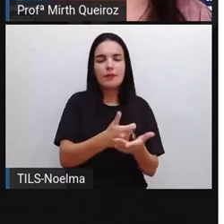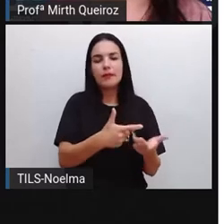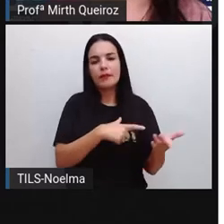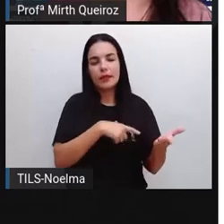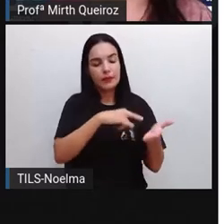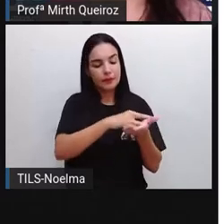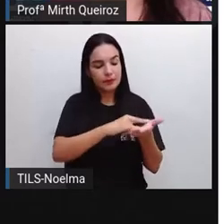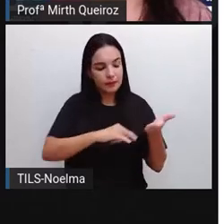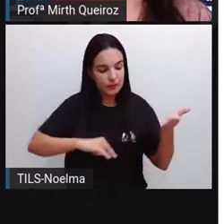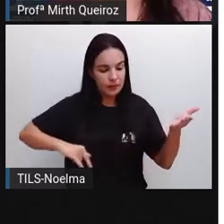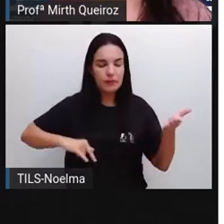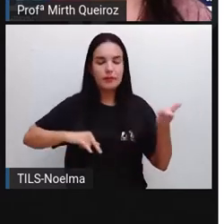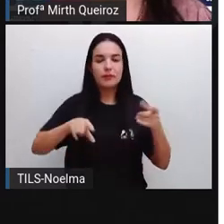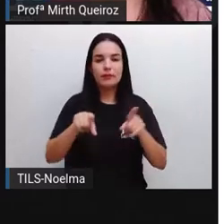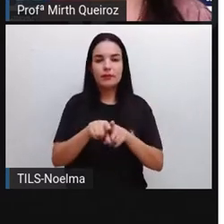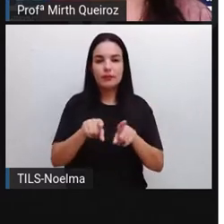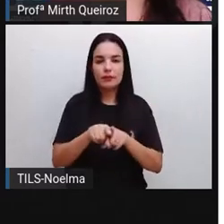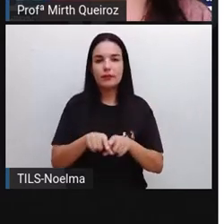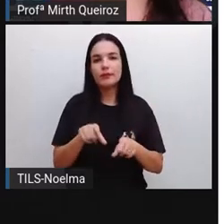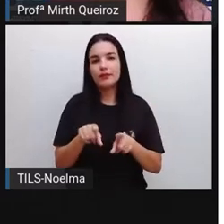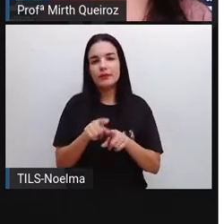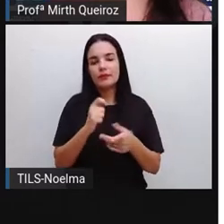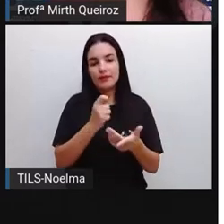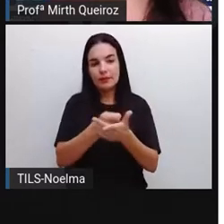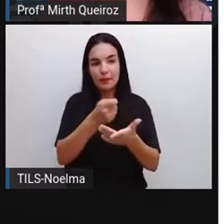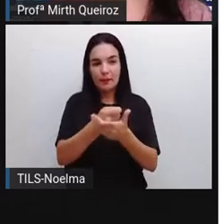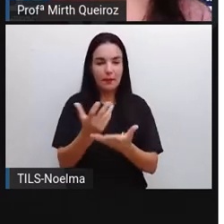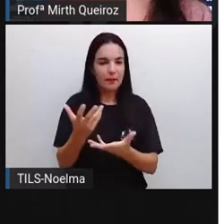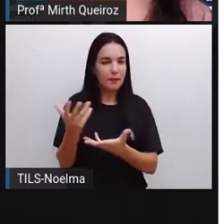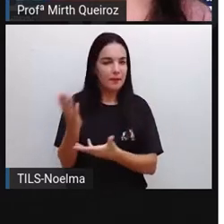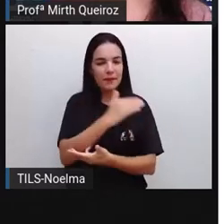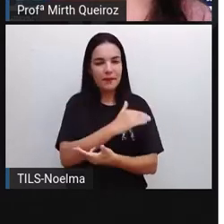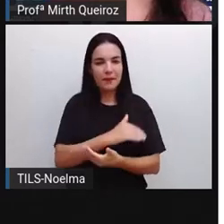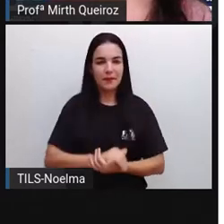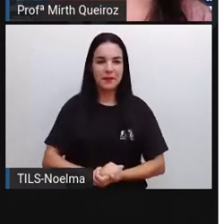sobre boletos, faturas e carnês. Vamos lá?